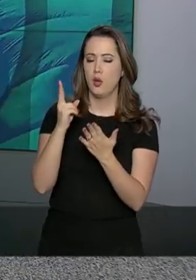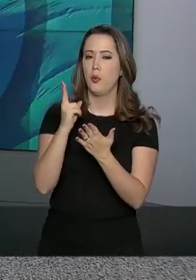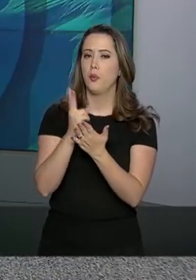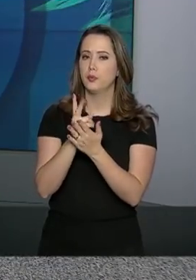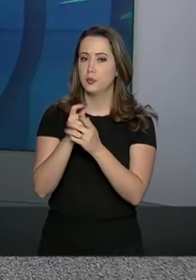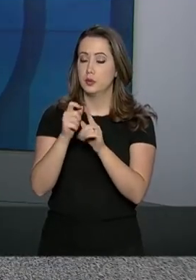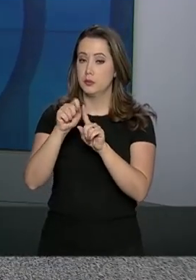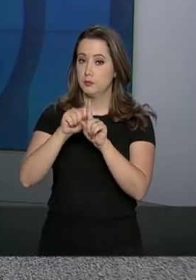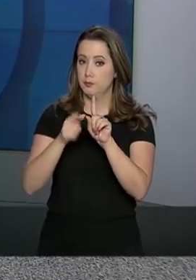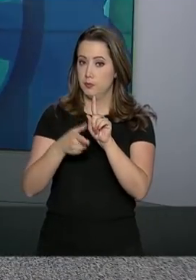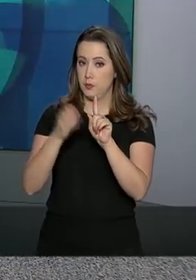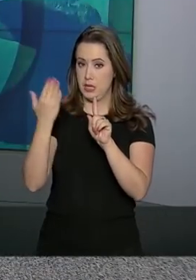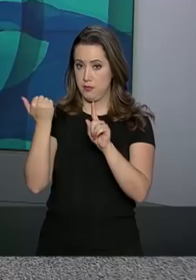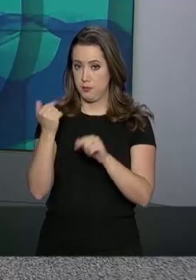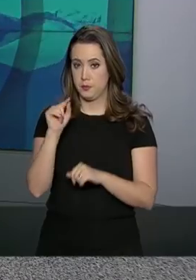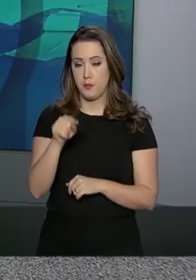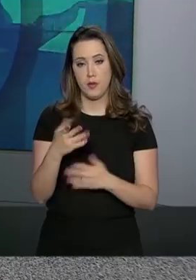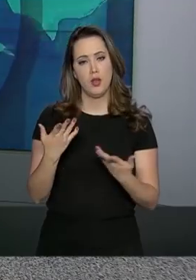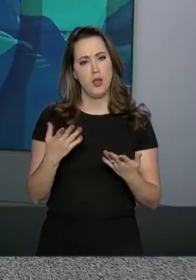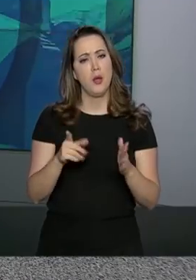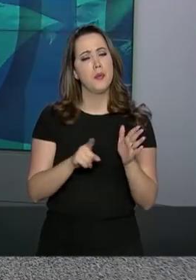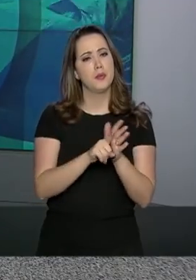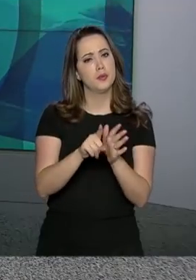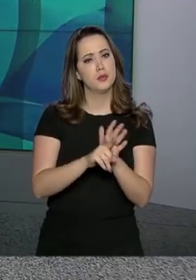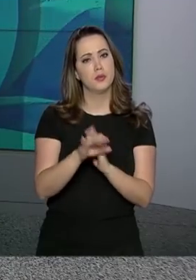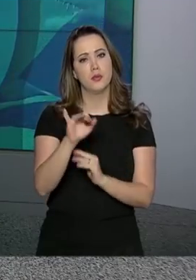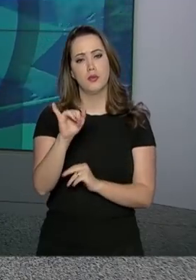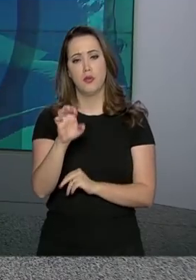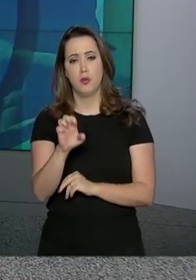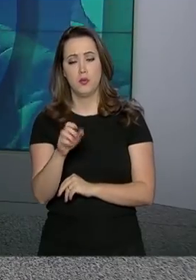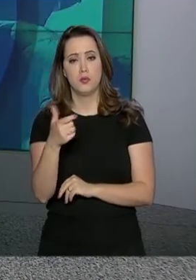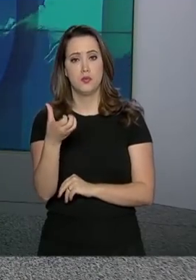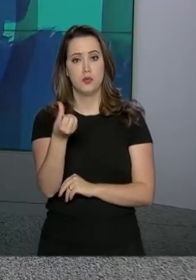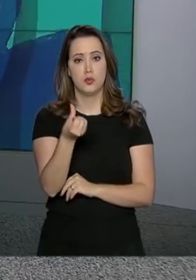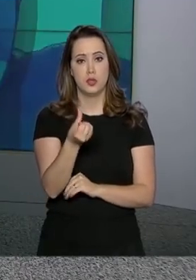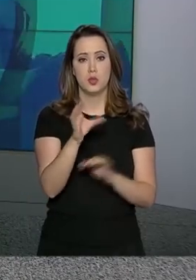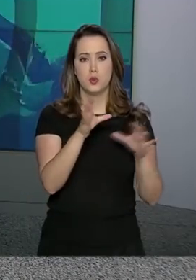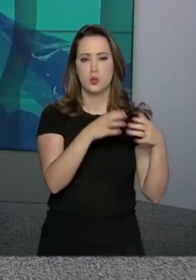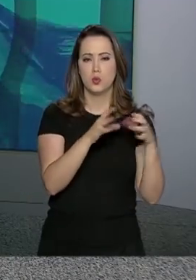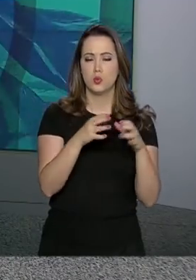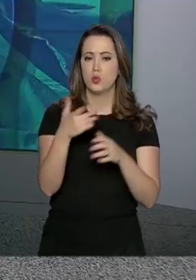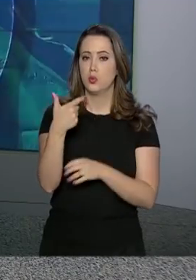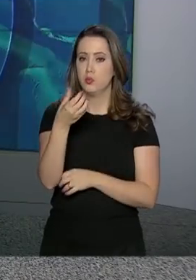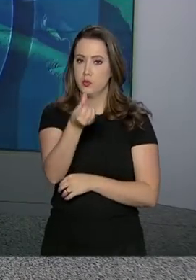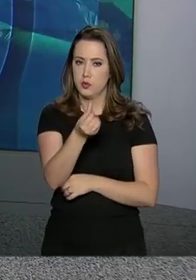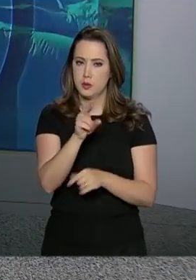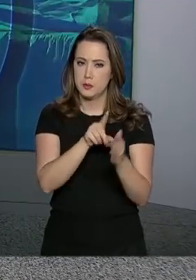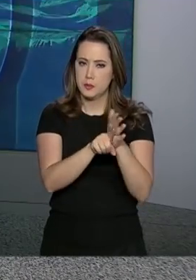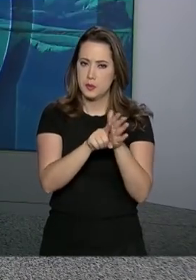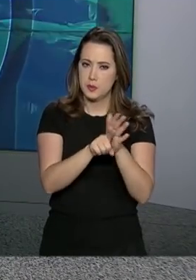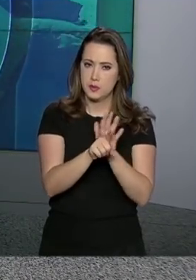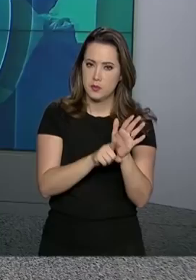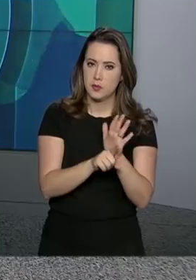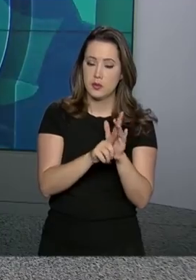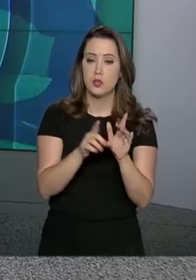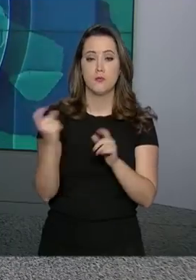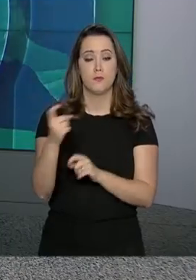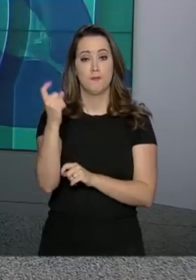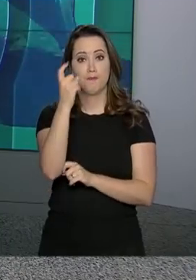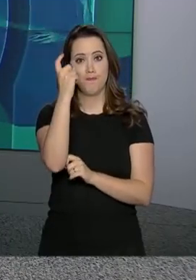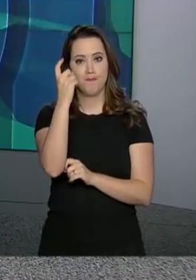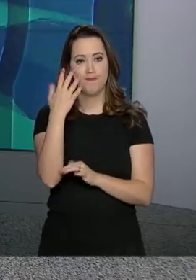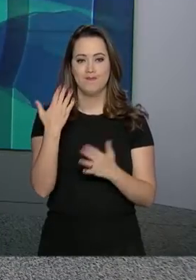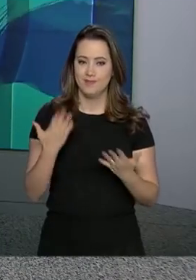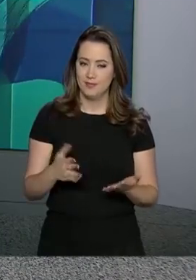comparação com o mês anterior. Segundo o IBGE, 16 dos 26 ramos pesquisados registraram alta.